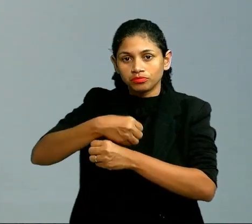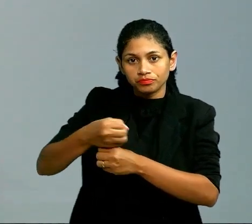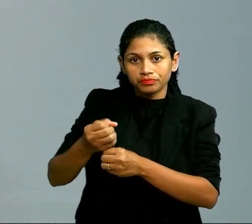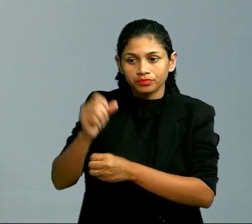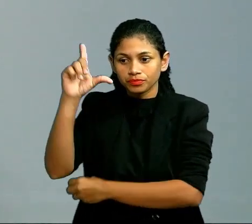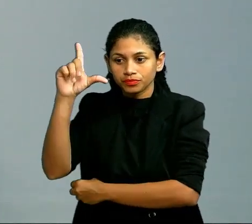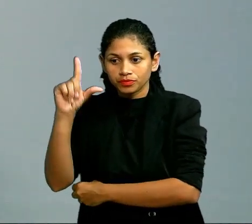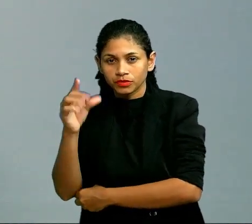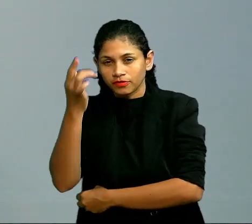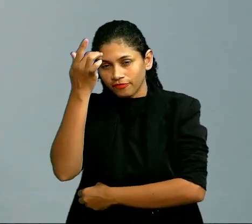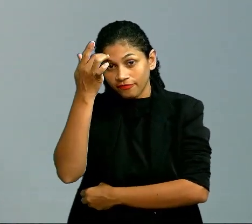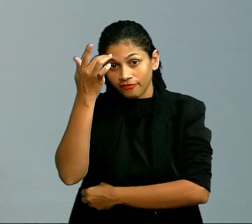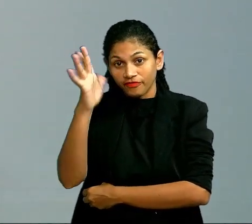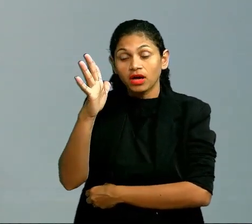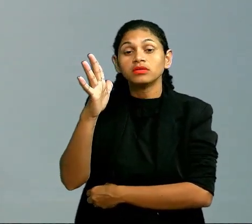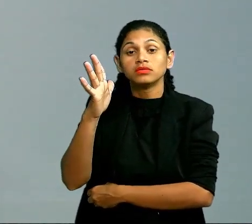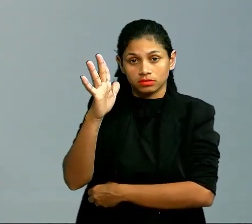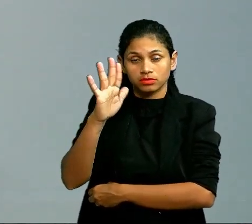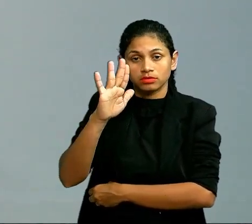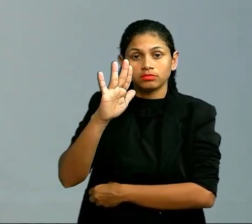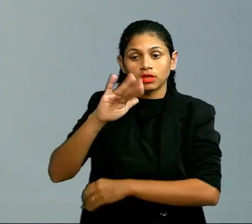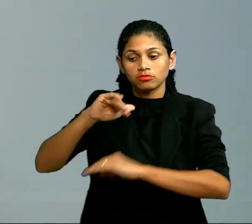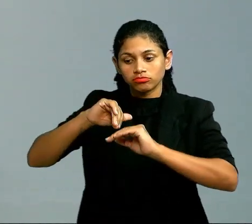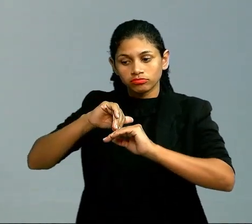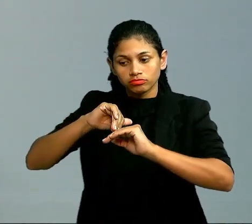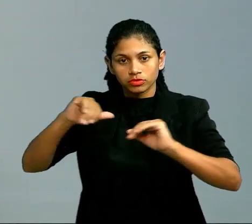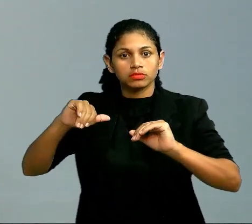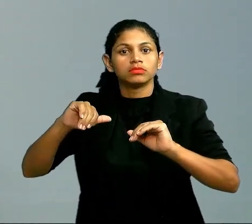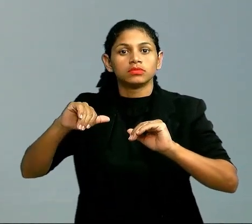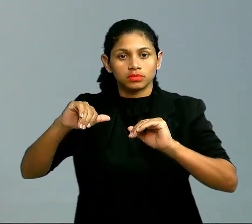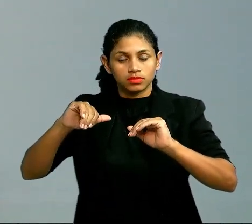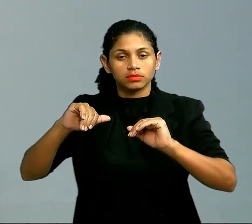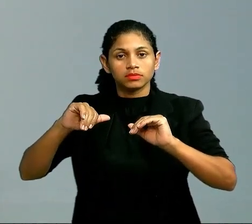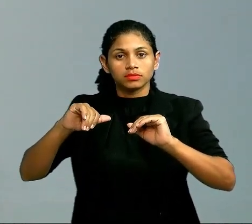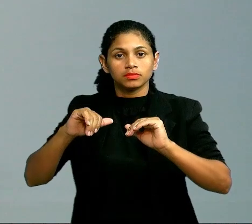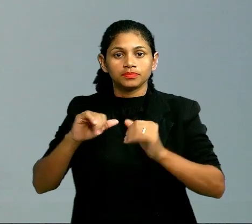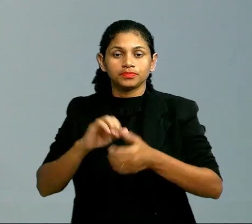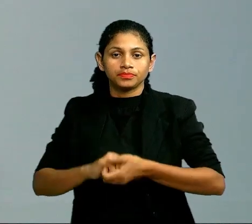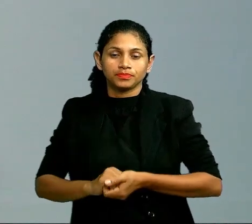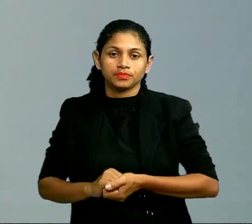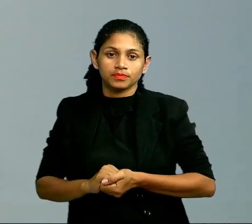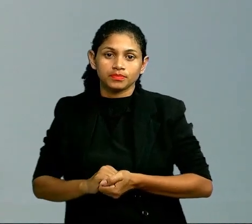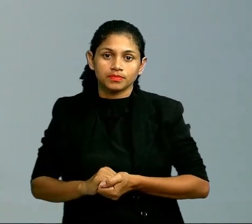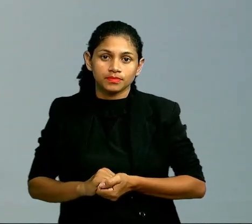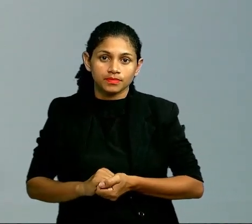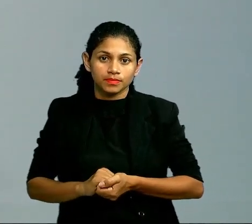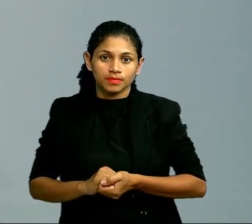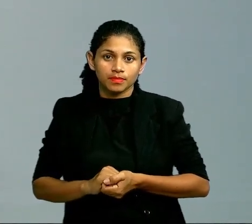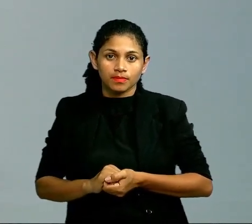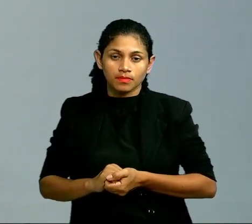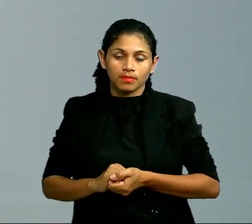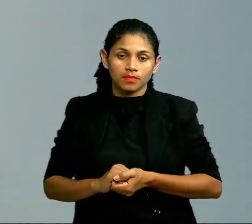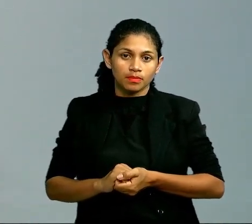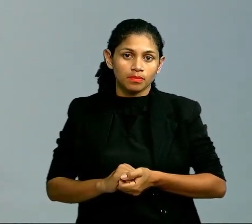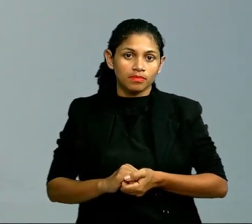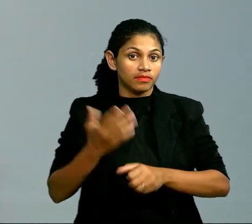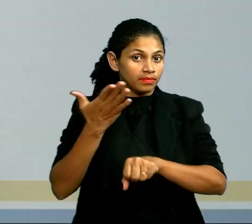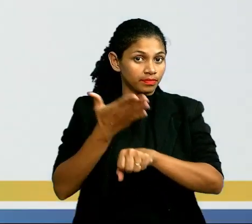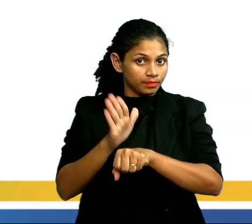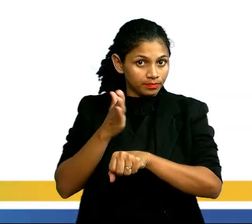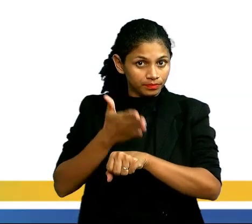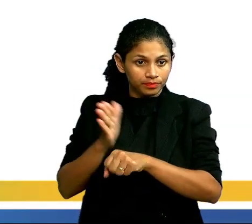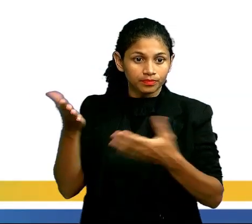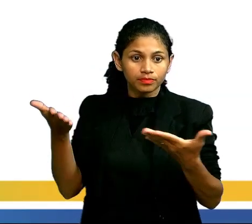facilmente removidas, porque o encadeamento é pequeno, logo ela vai ter o ponto de ebulição um pouco pequeno. Perfeito? Então vamos praticar.